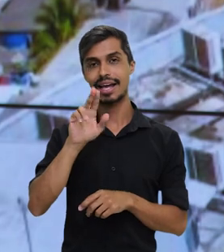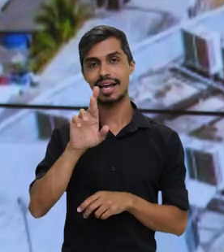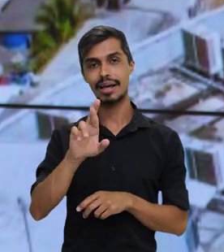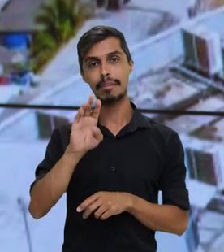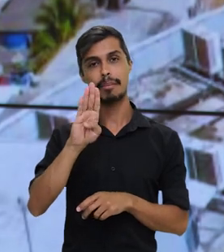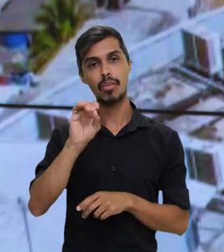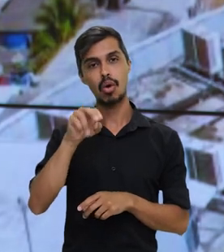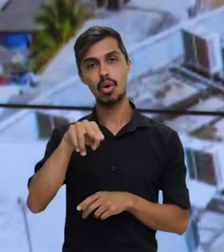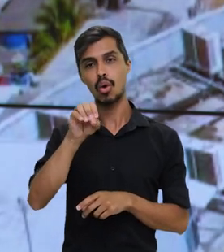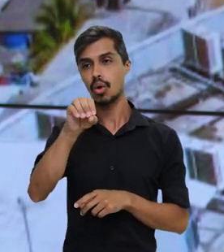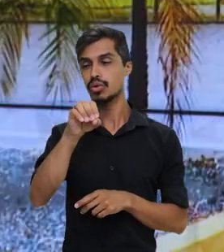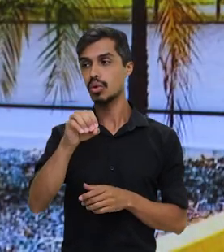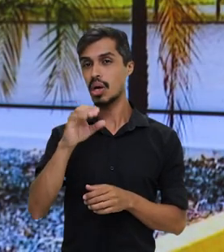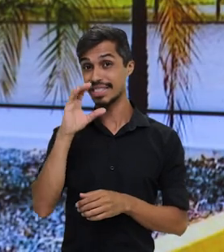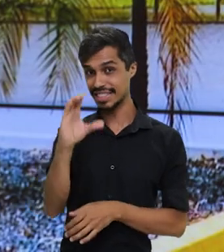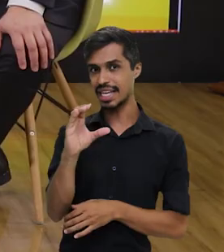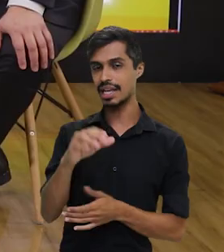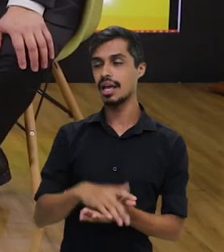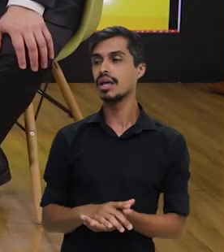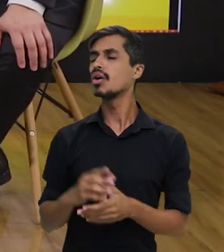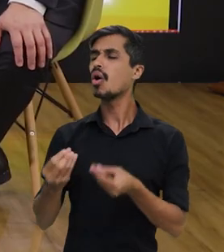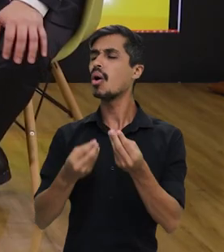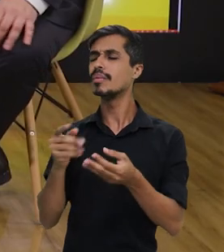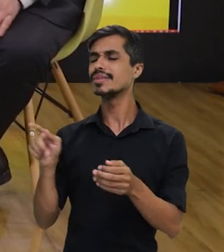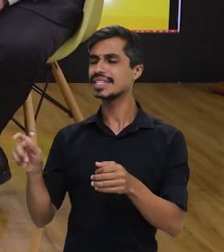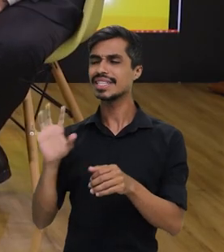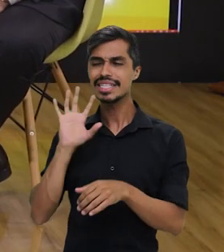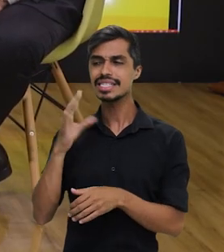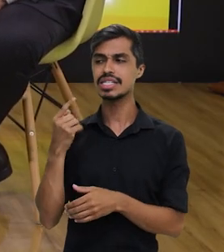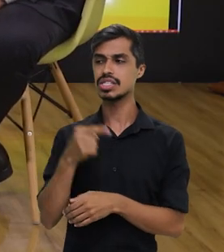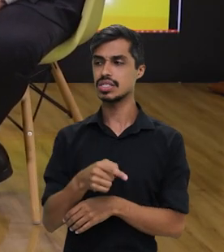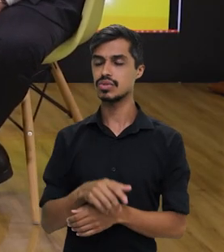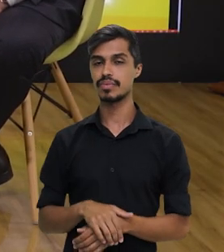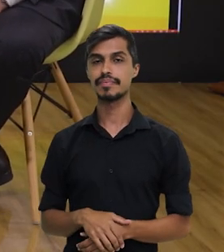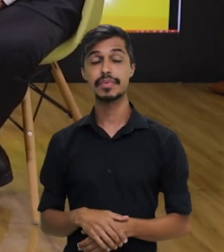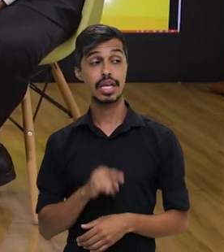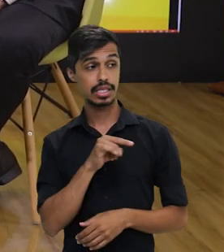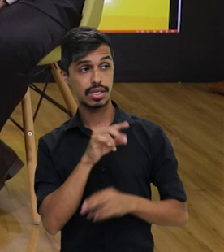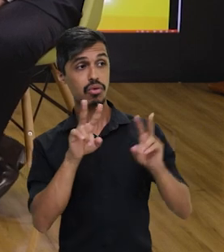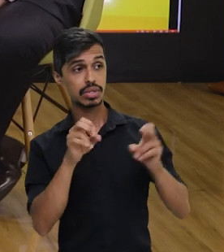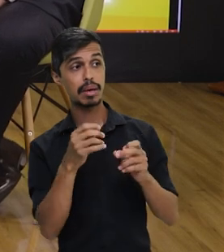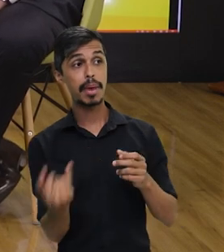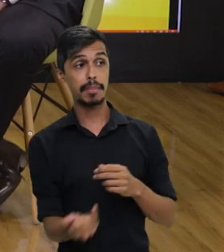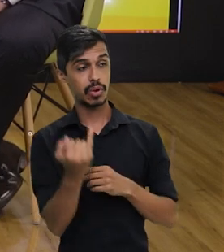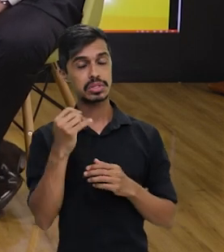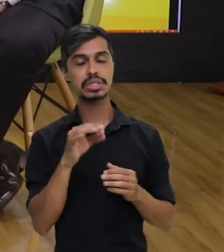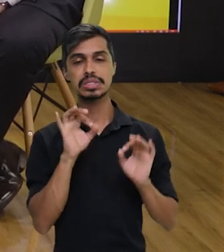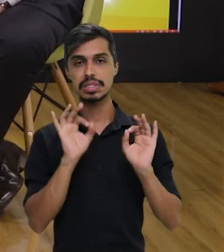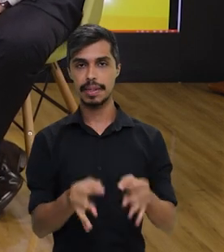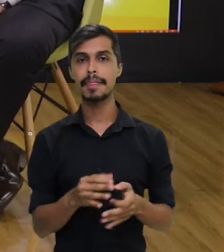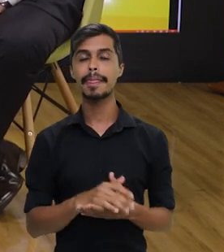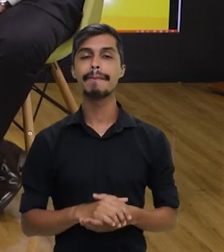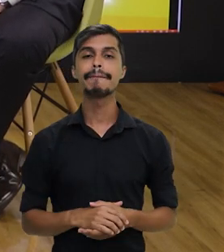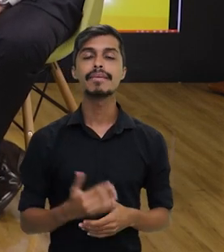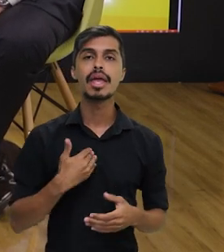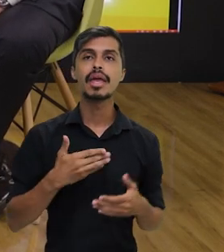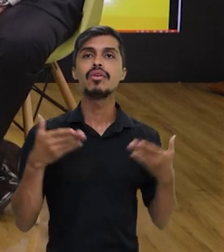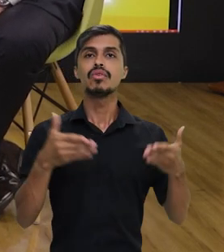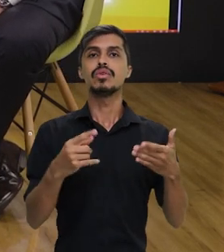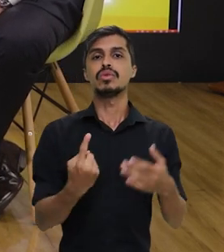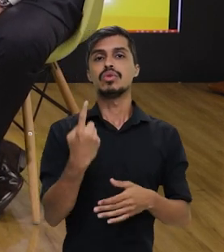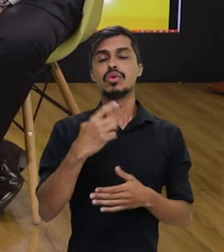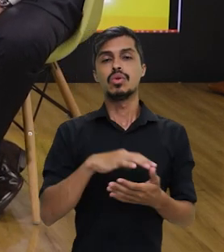tem nessa linha dos Correios sustentáveis? Isso é uma pauta que é muito importante. Carol, estive até em um